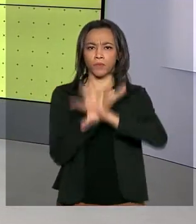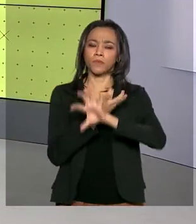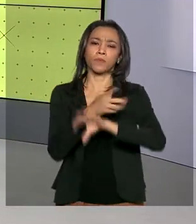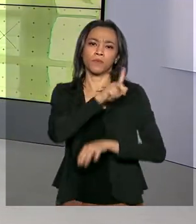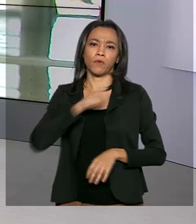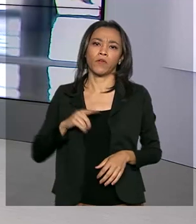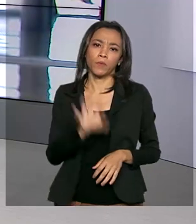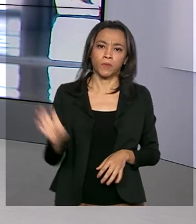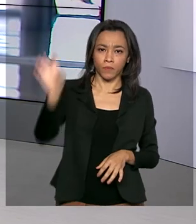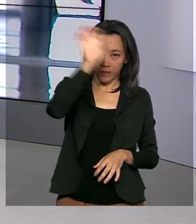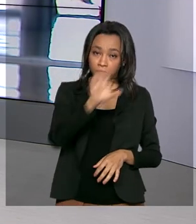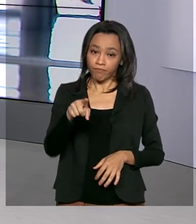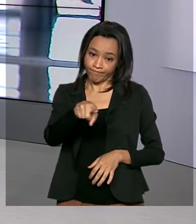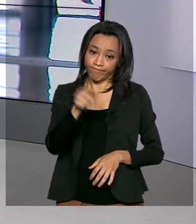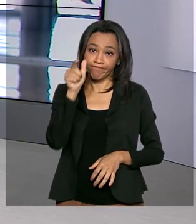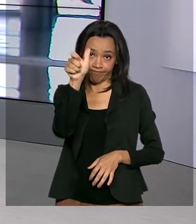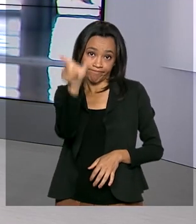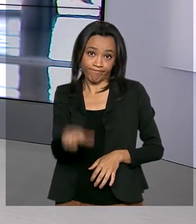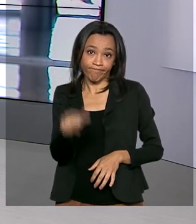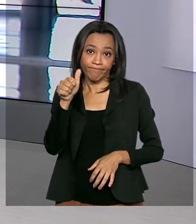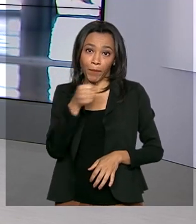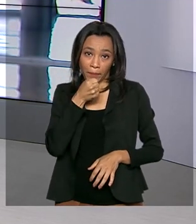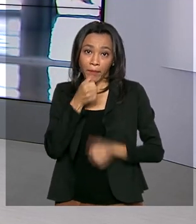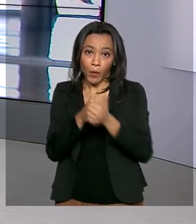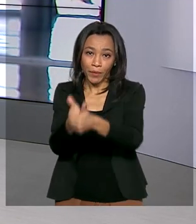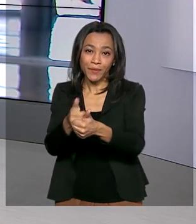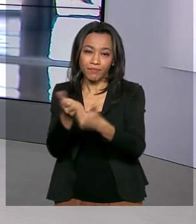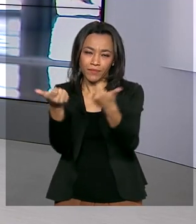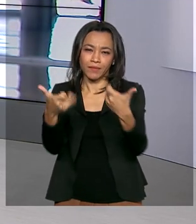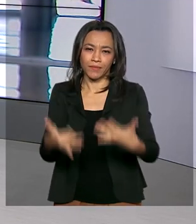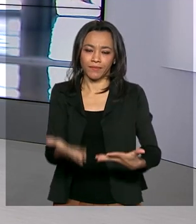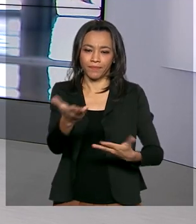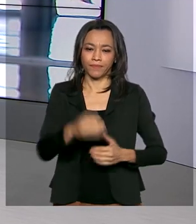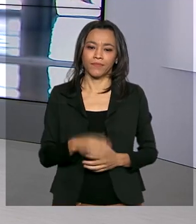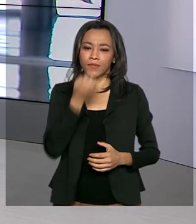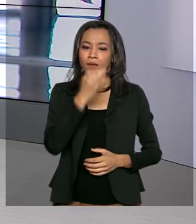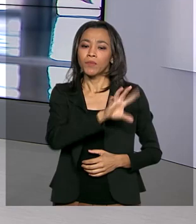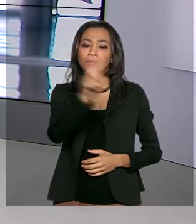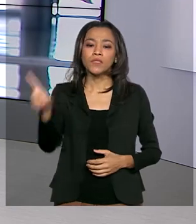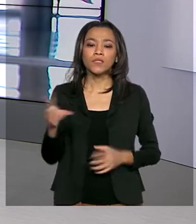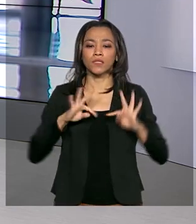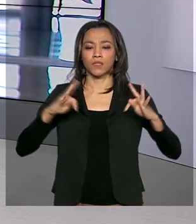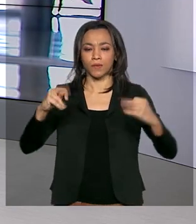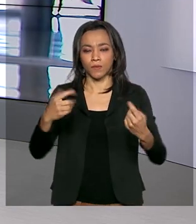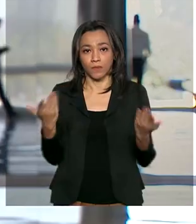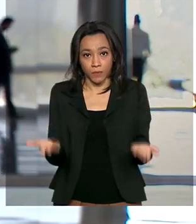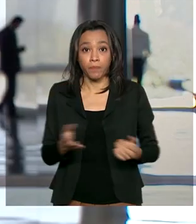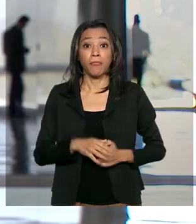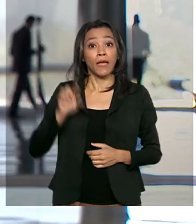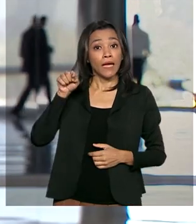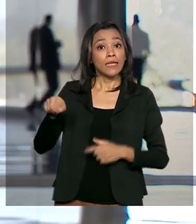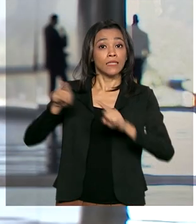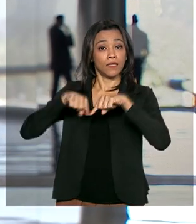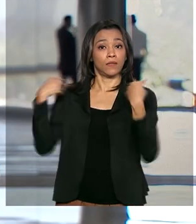A repórter Márcia Fernandes acompanhou e conversa com a gente. Bom dia, Márcia. Bom dia, Roberto. Bom dia a todos. Pois é, nessa reunião por